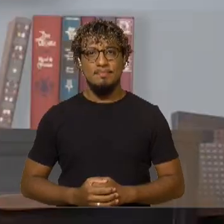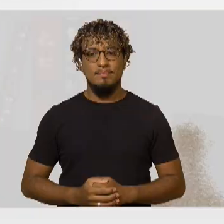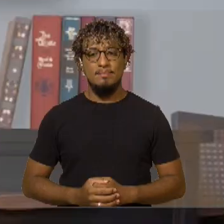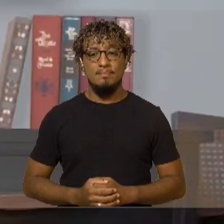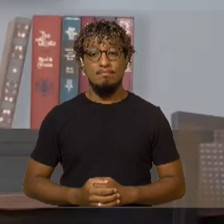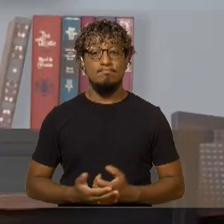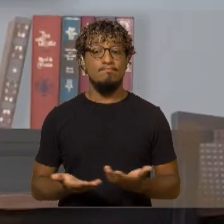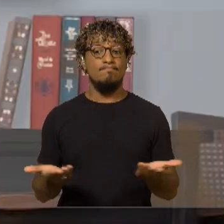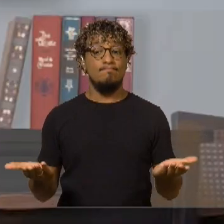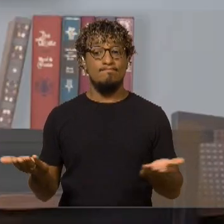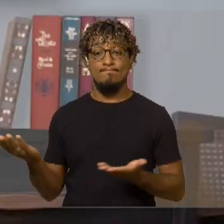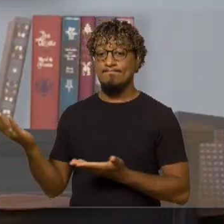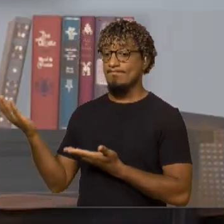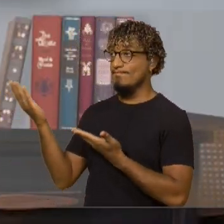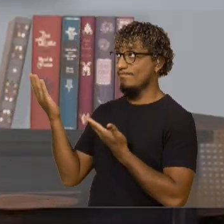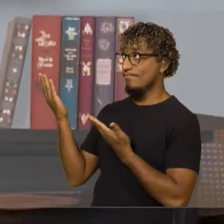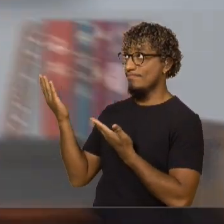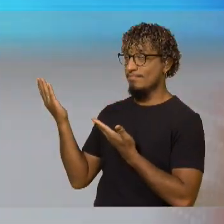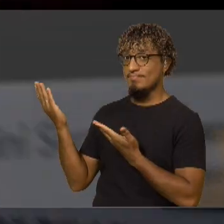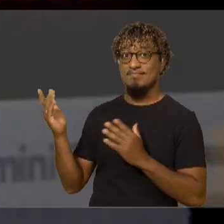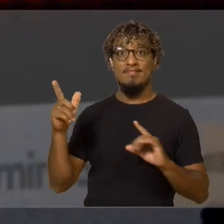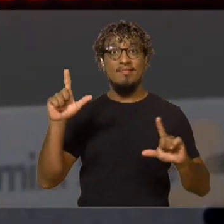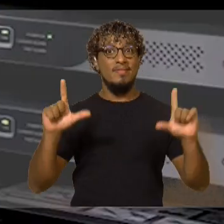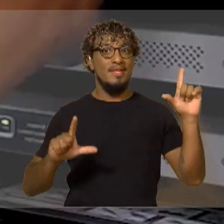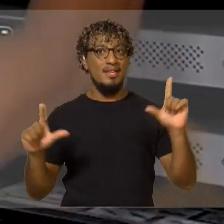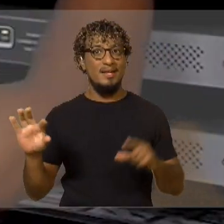No ar, a TV Ufima.